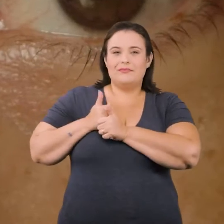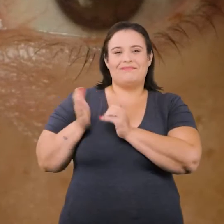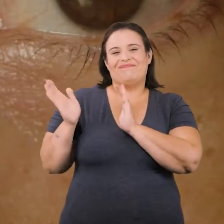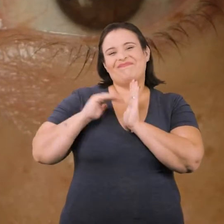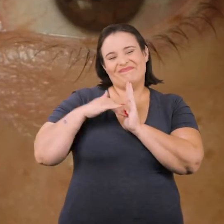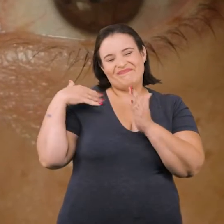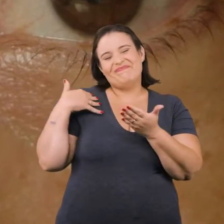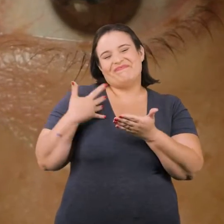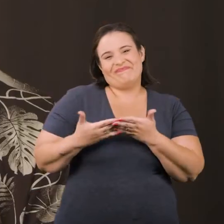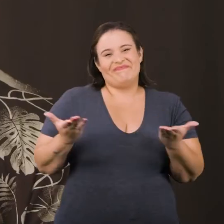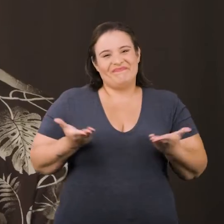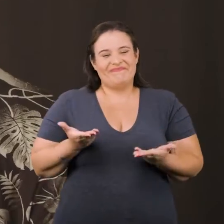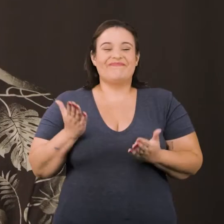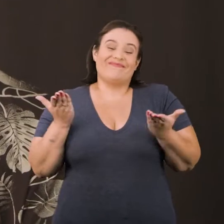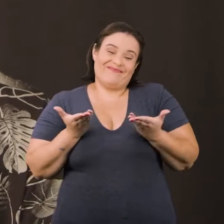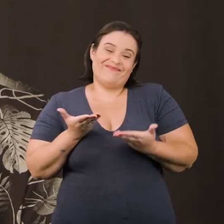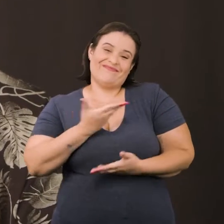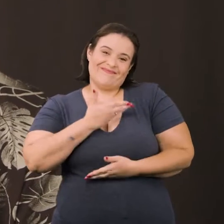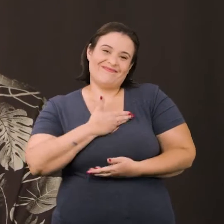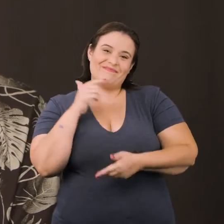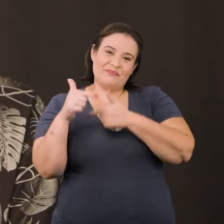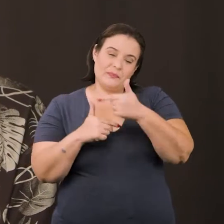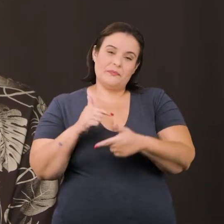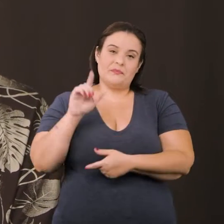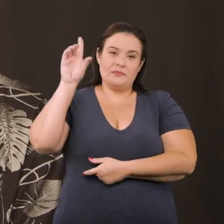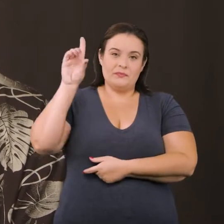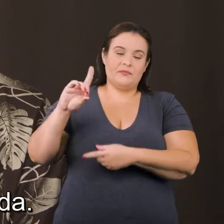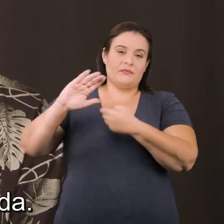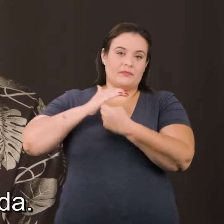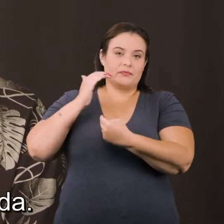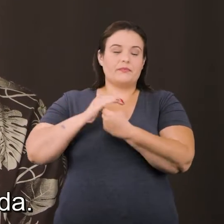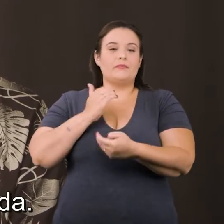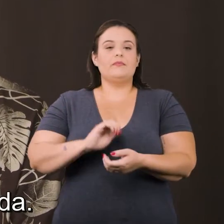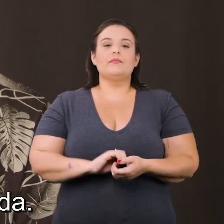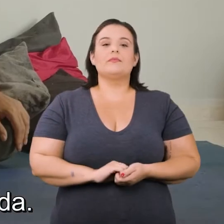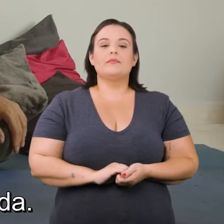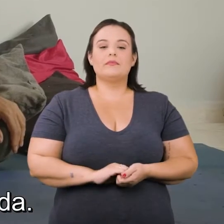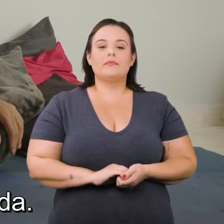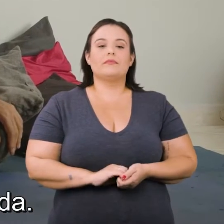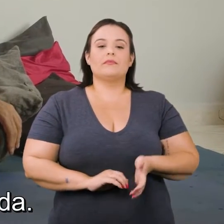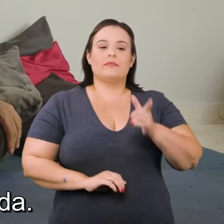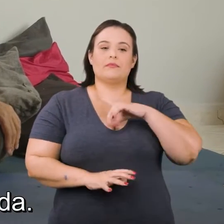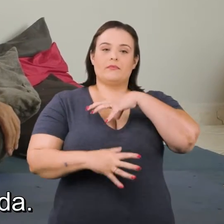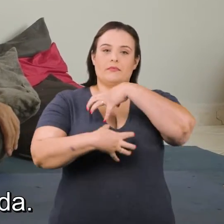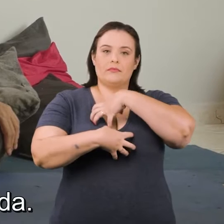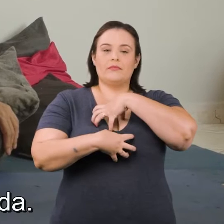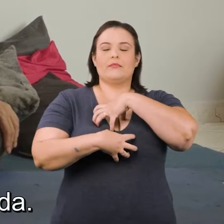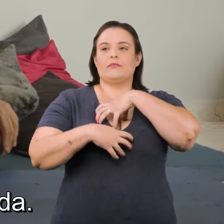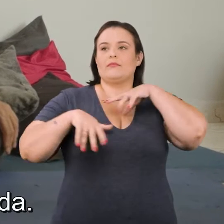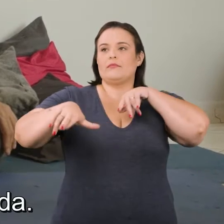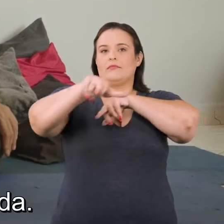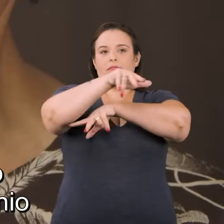Até os dias de hoje, como colegas de trabalho ou como diretoras, me danvagens, me traz uma perspectiva